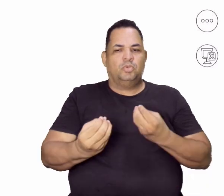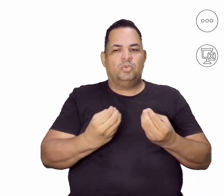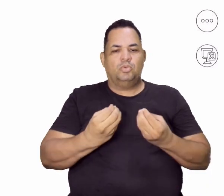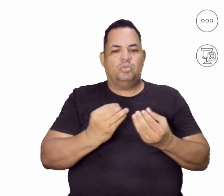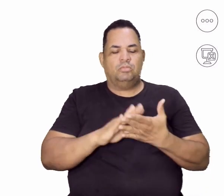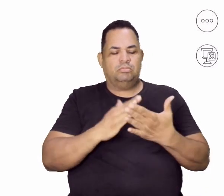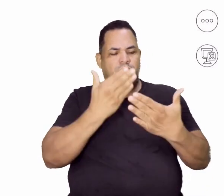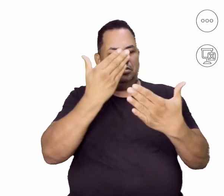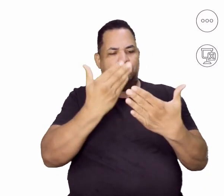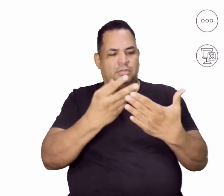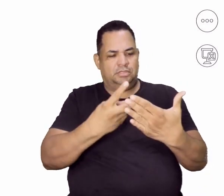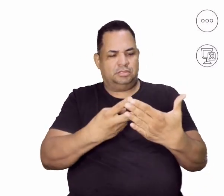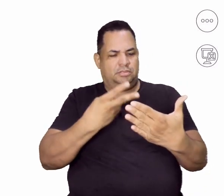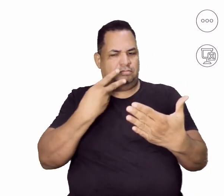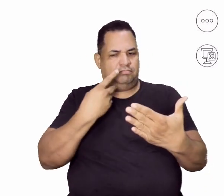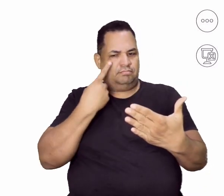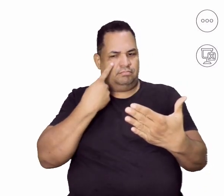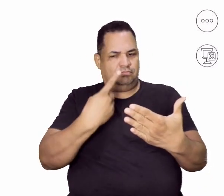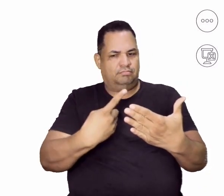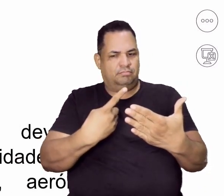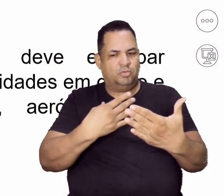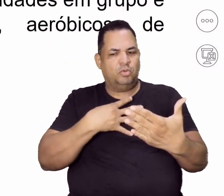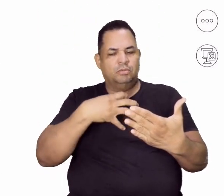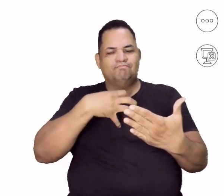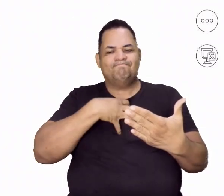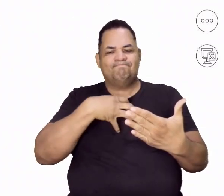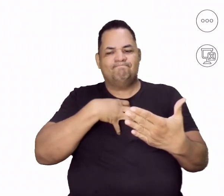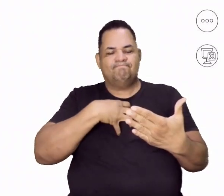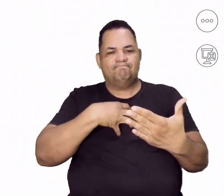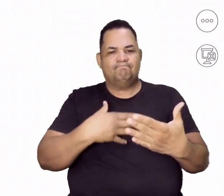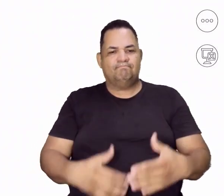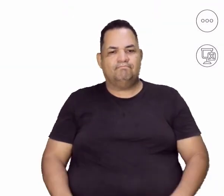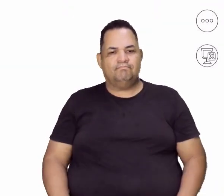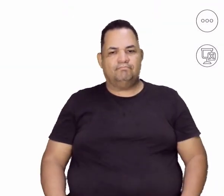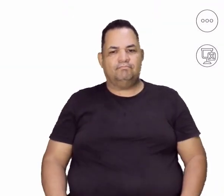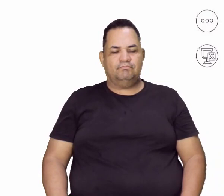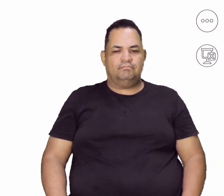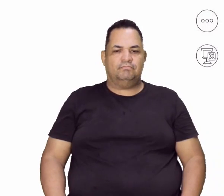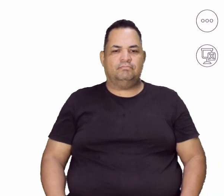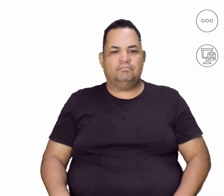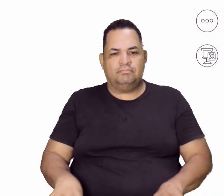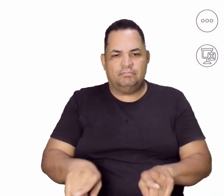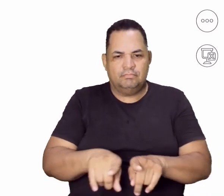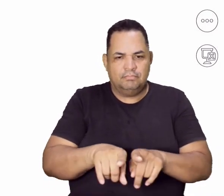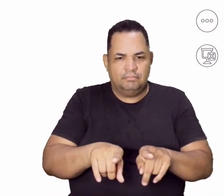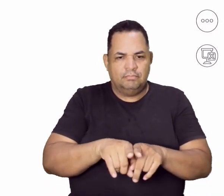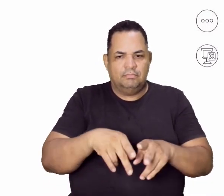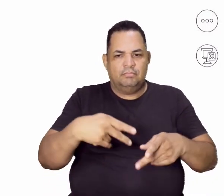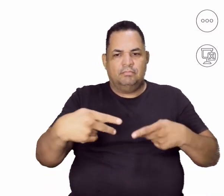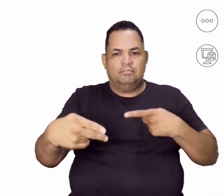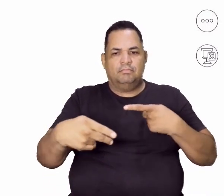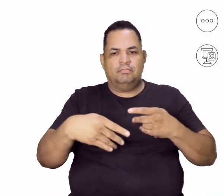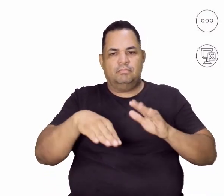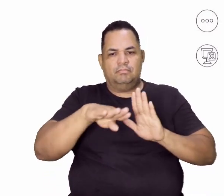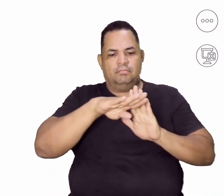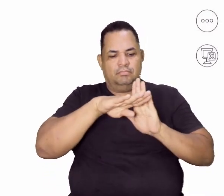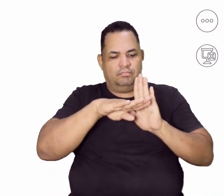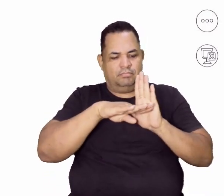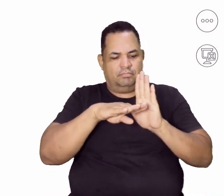me vejo, né? Como eu me sinto. Programas de exercícios físicos também podem